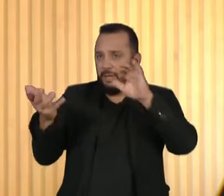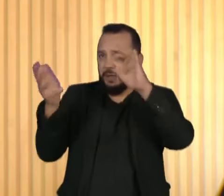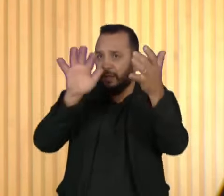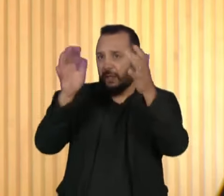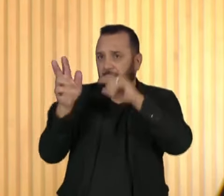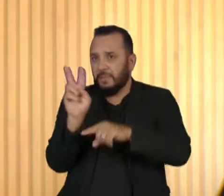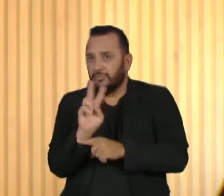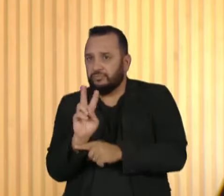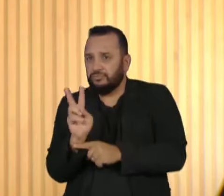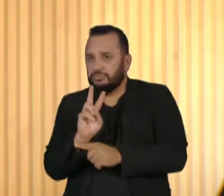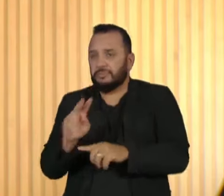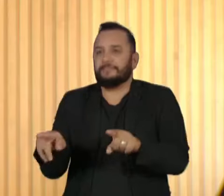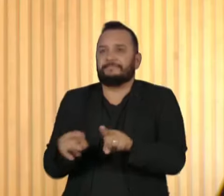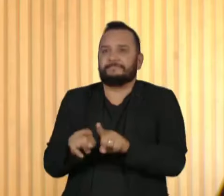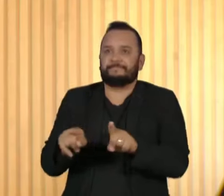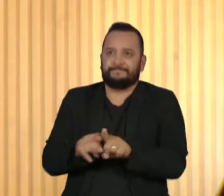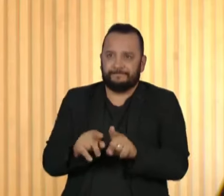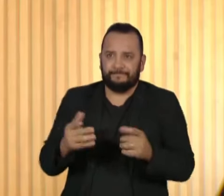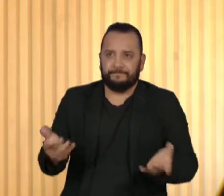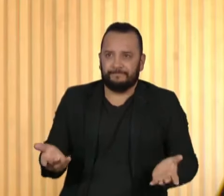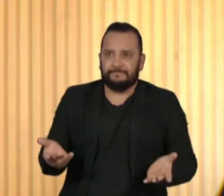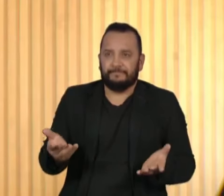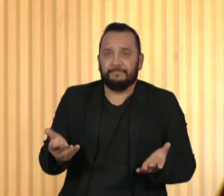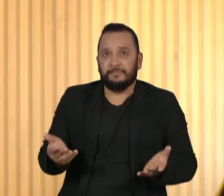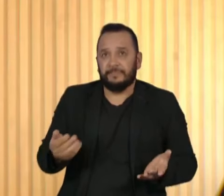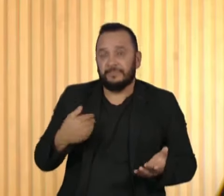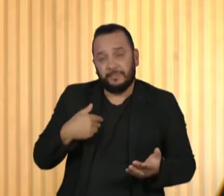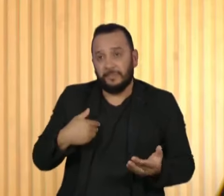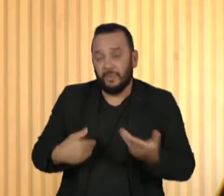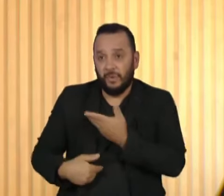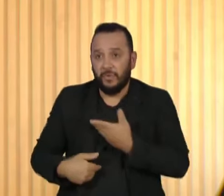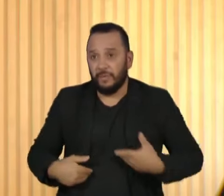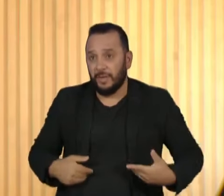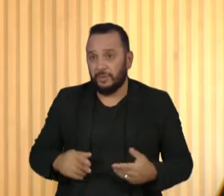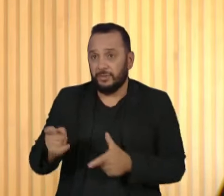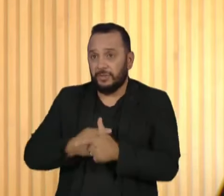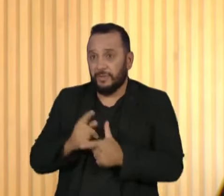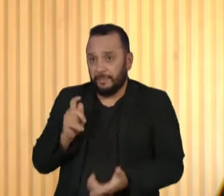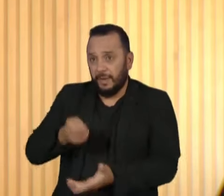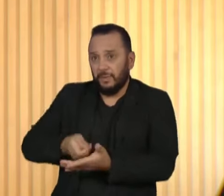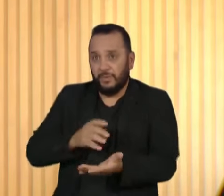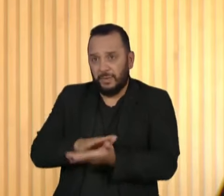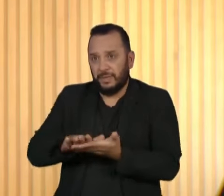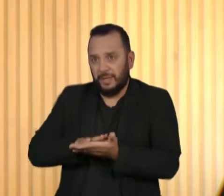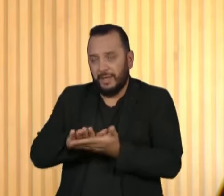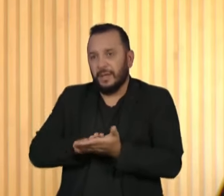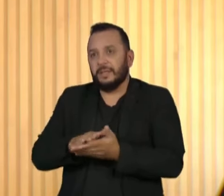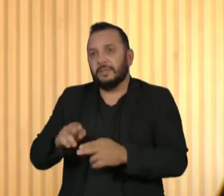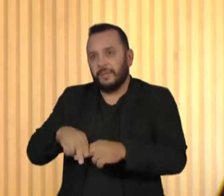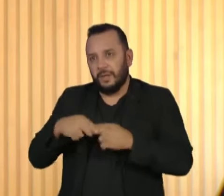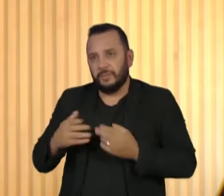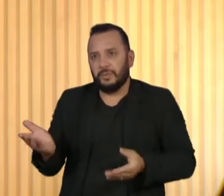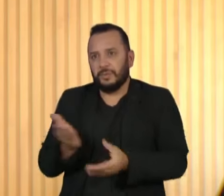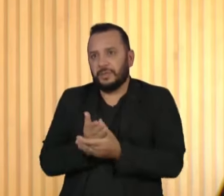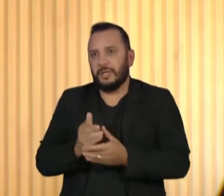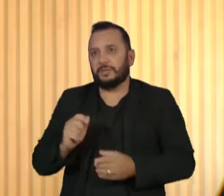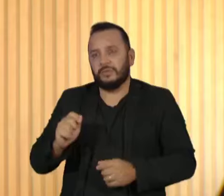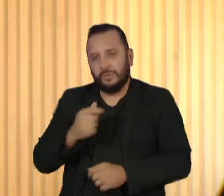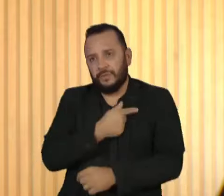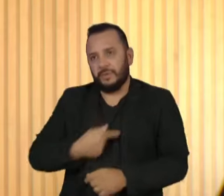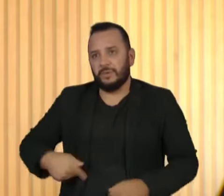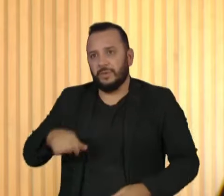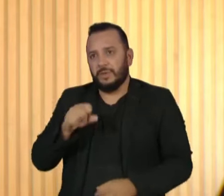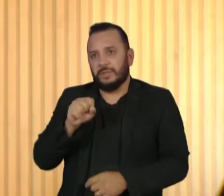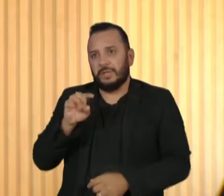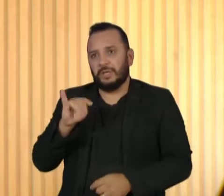questões climáticas. Então, quando o Estado ficou sem pagar a dívida por força de uma liminar, que foi no mandato do governador Sartori, anterior